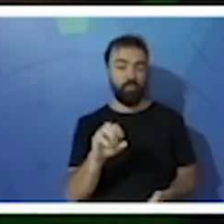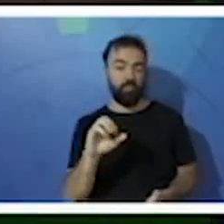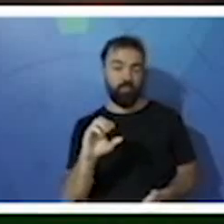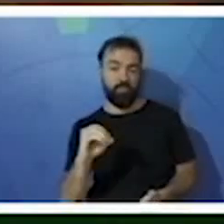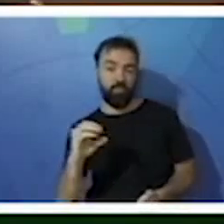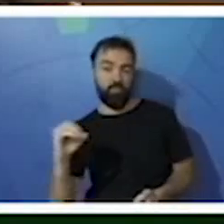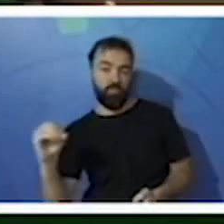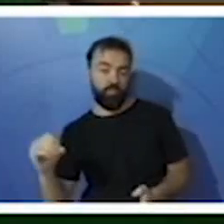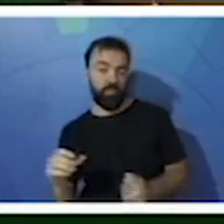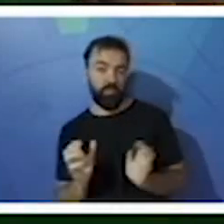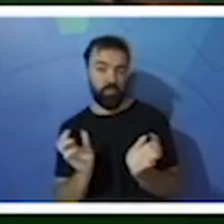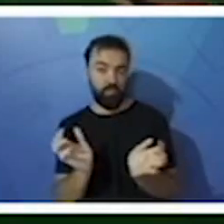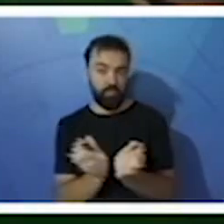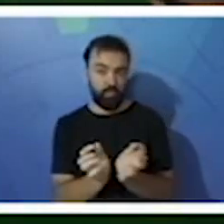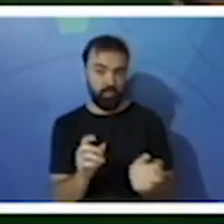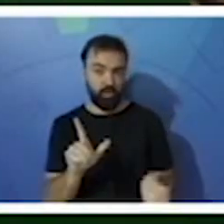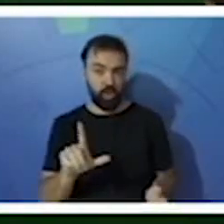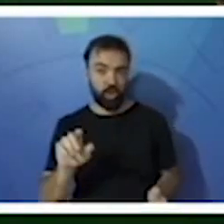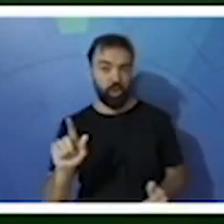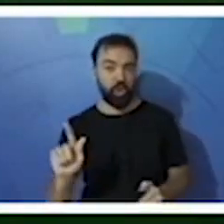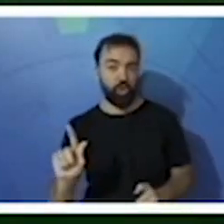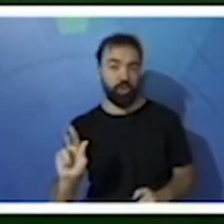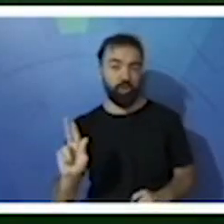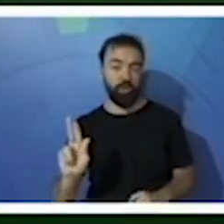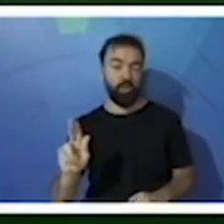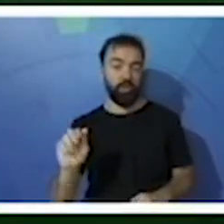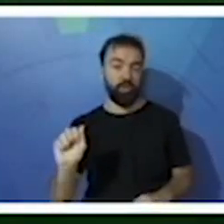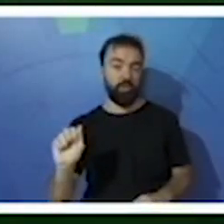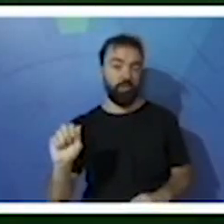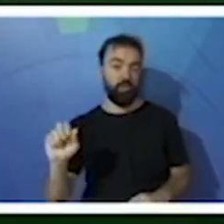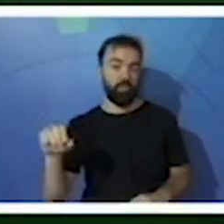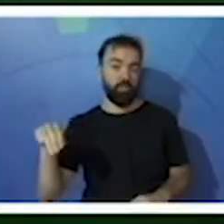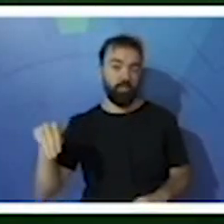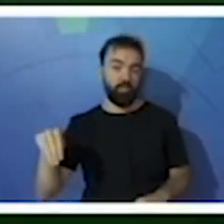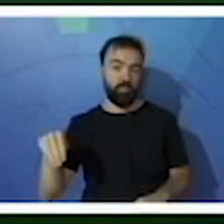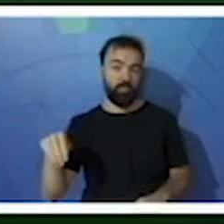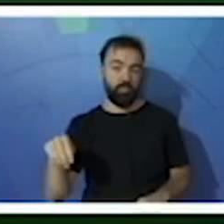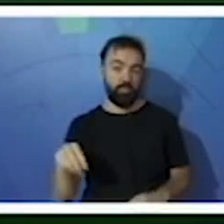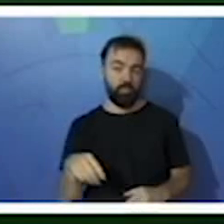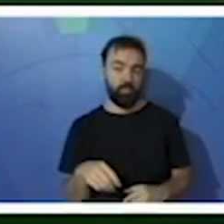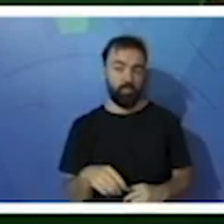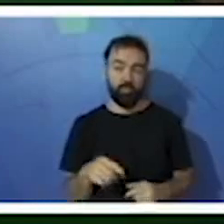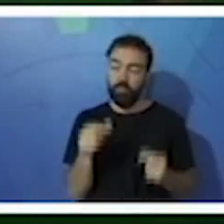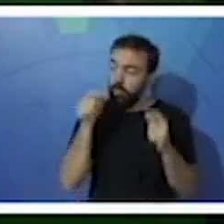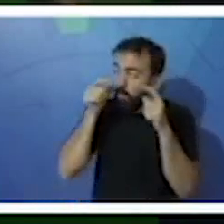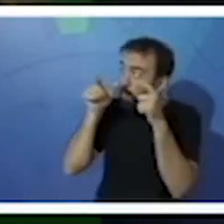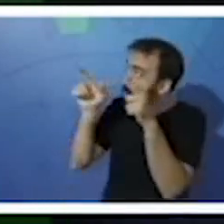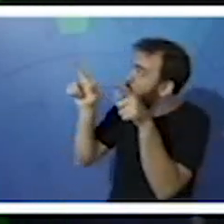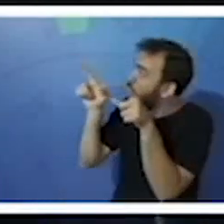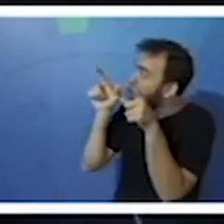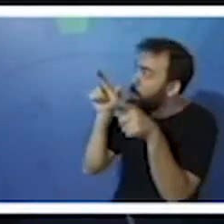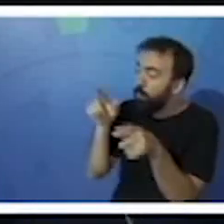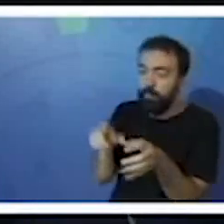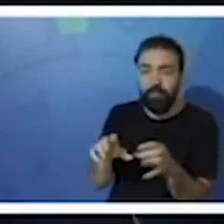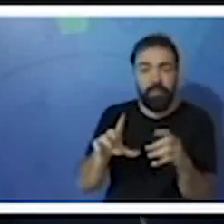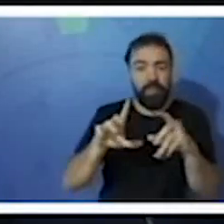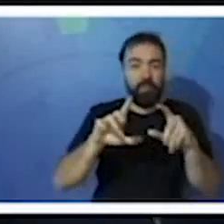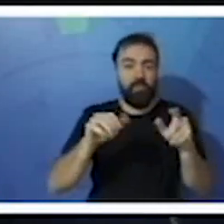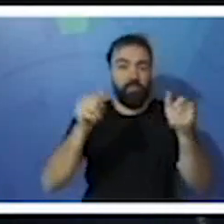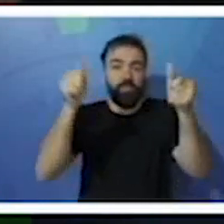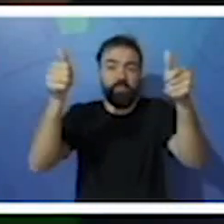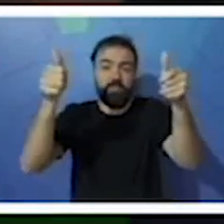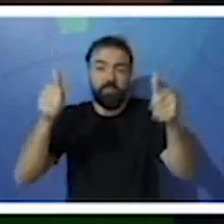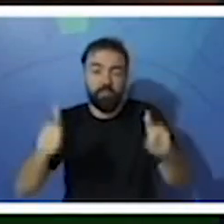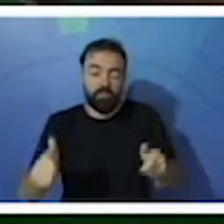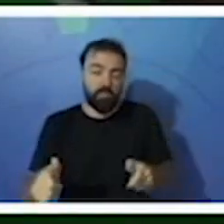Luan está observando um painel que fica em frente ao viveiro de aves e tem